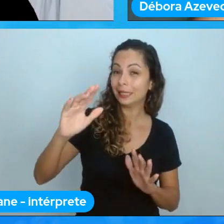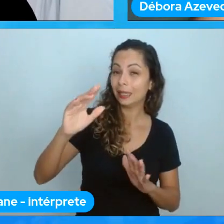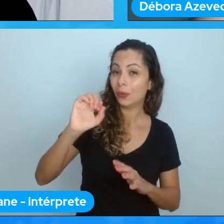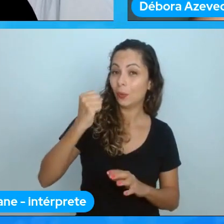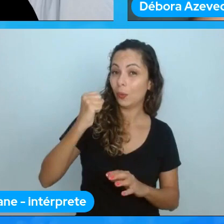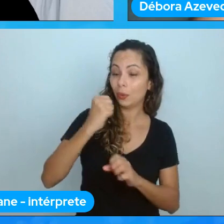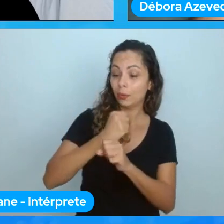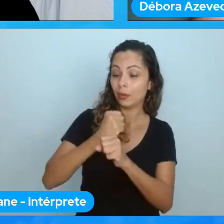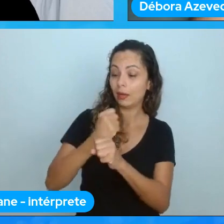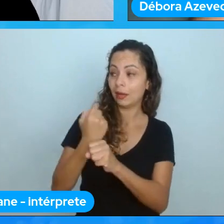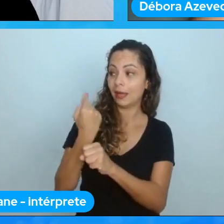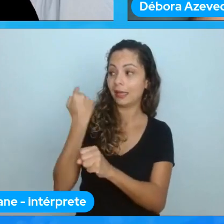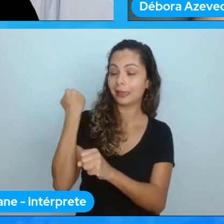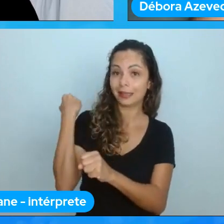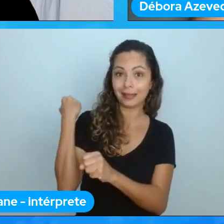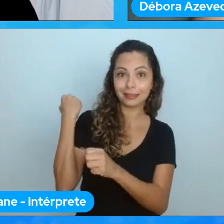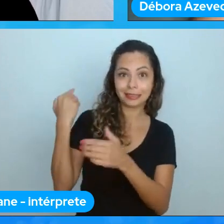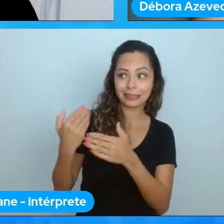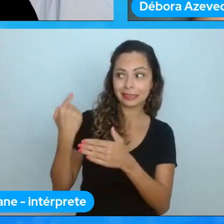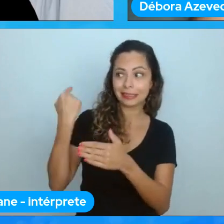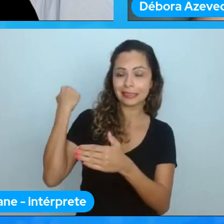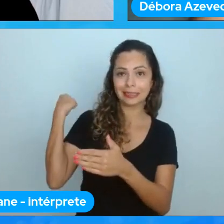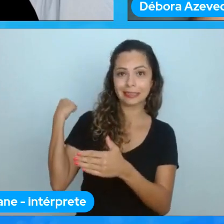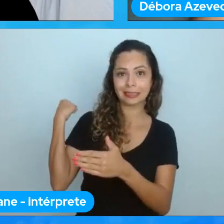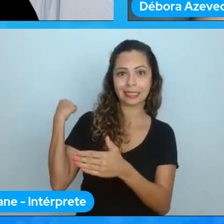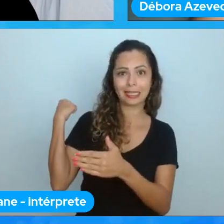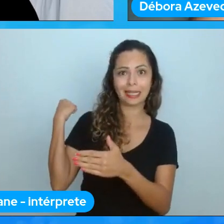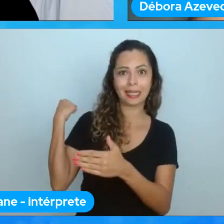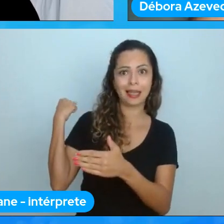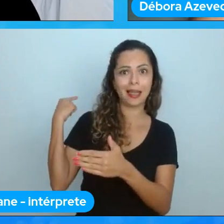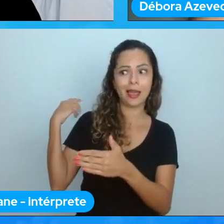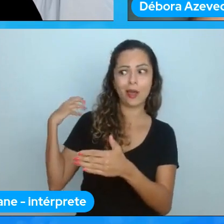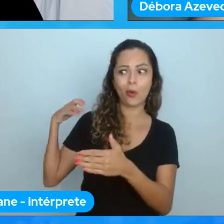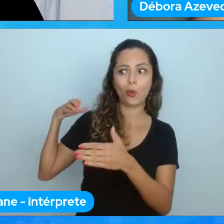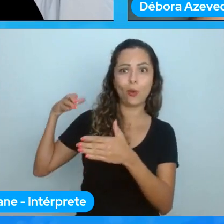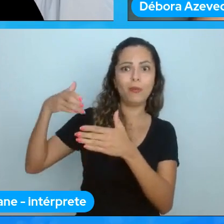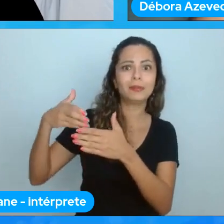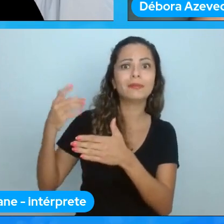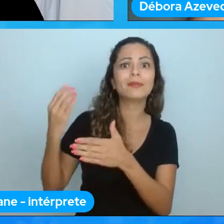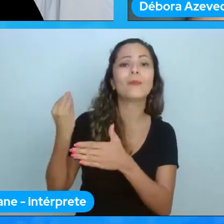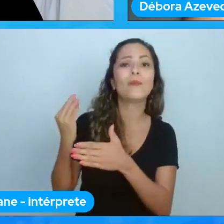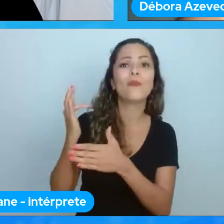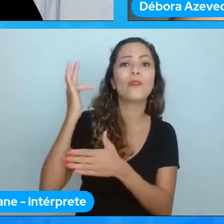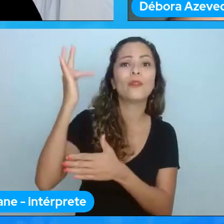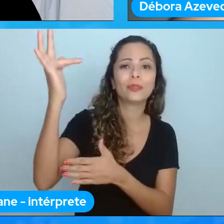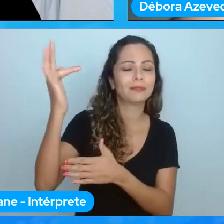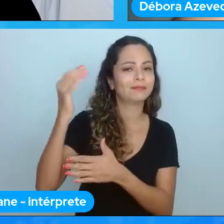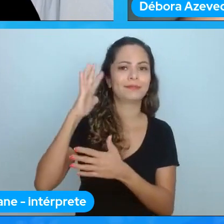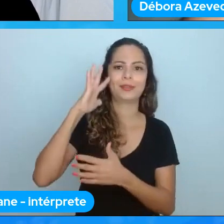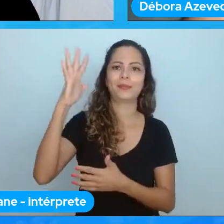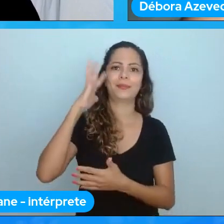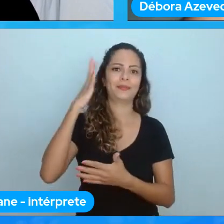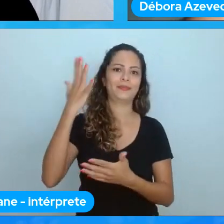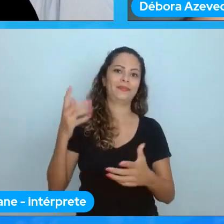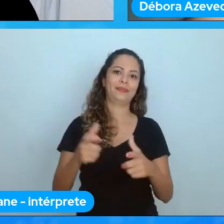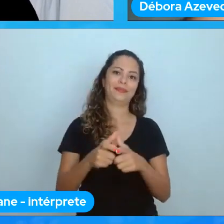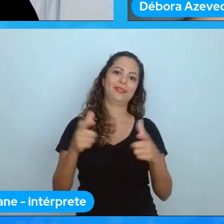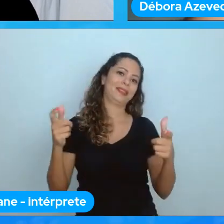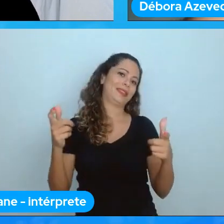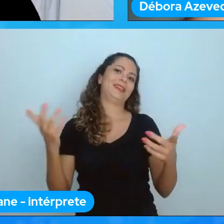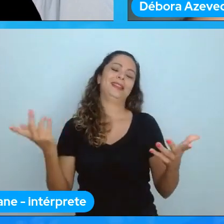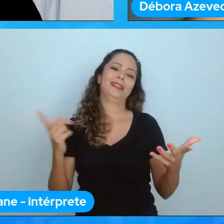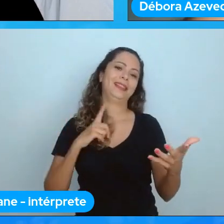tivesse me perguntando onde é que o PyLadies ia parar naquela época eu com certeza não ia imaginar que ia ter mais de 40 capítulos